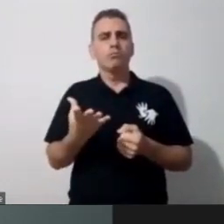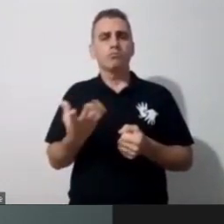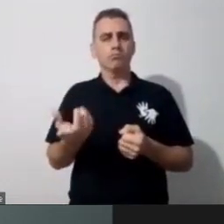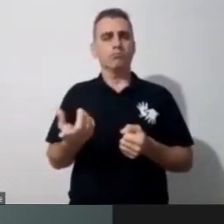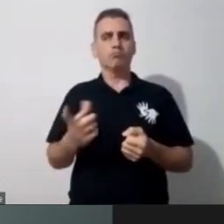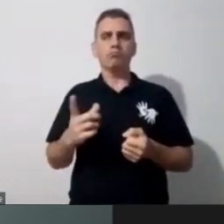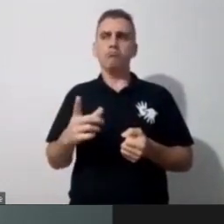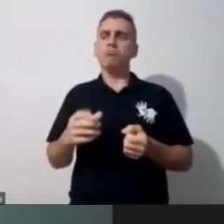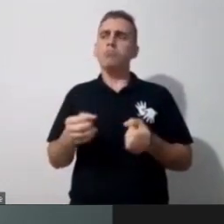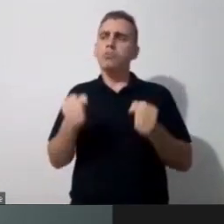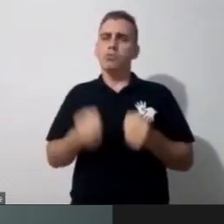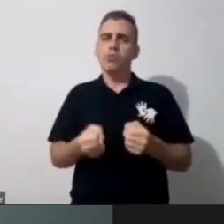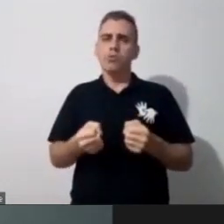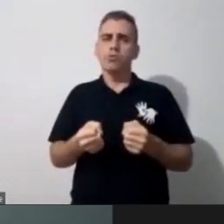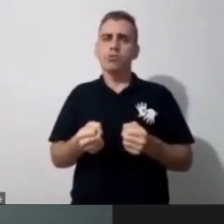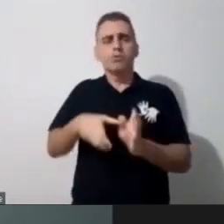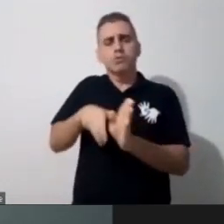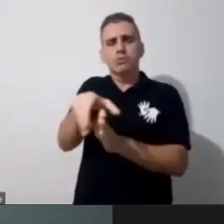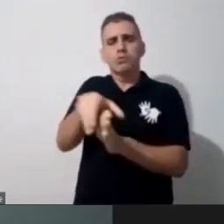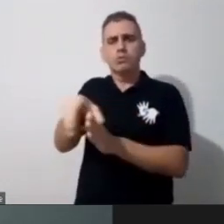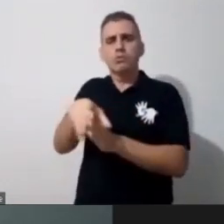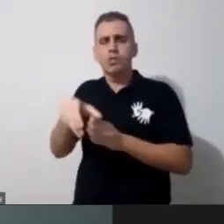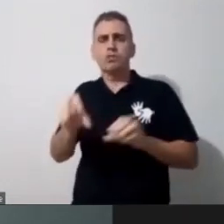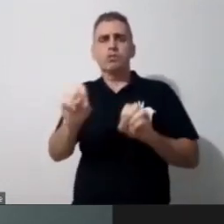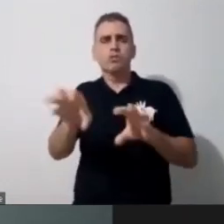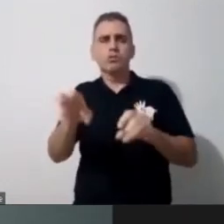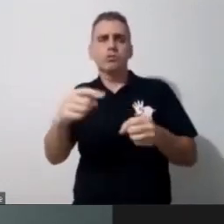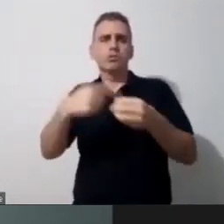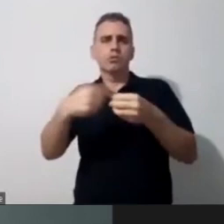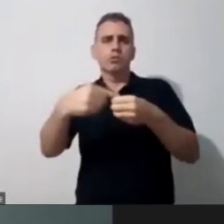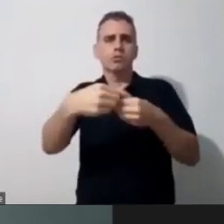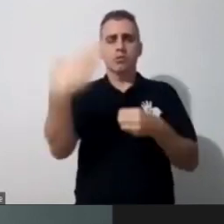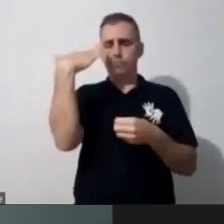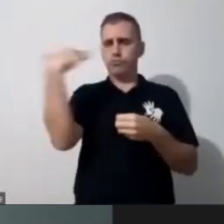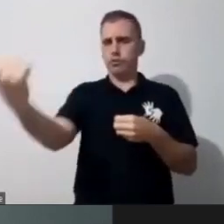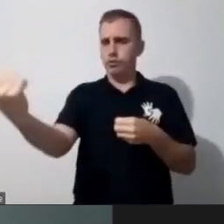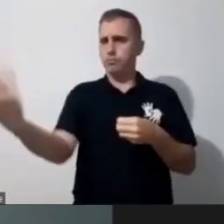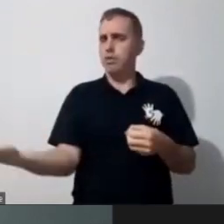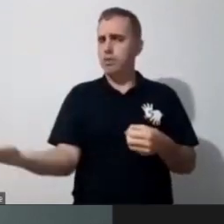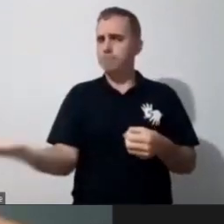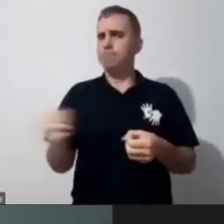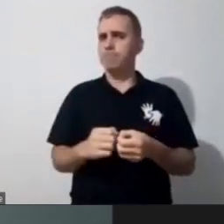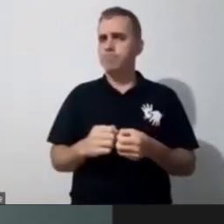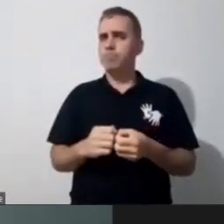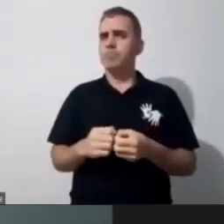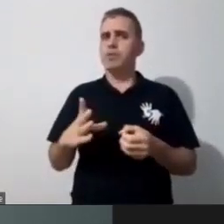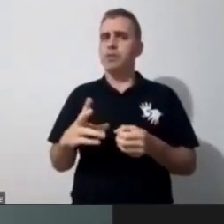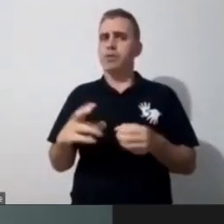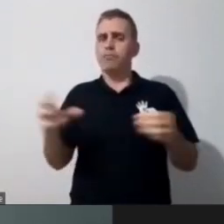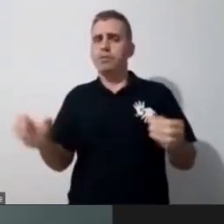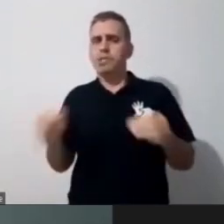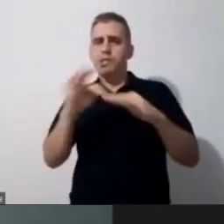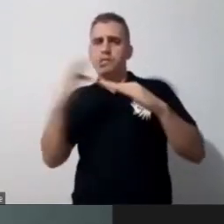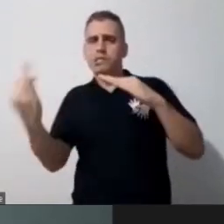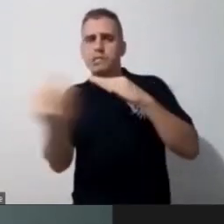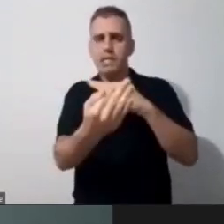hoje, o conselho de educação no município, bom, eu preciso de ajuda, a gente pode, isso fornece a rede, isso interla, né,